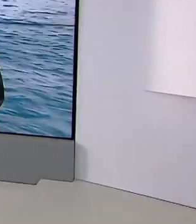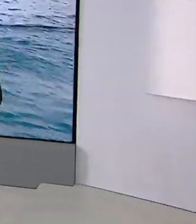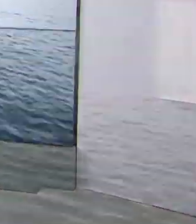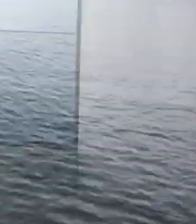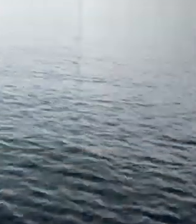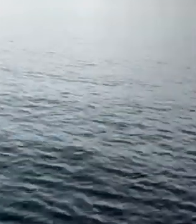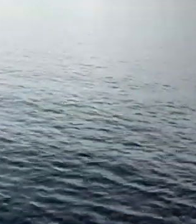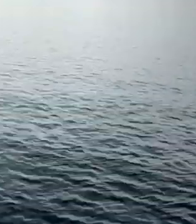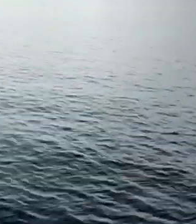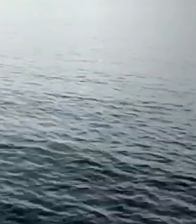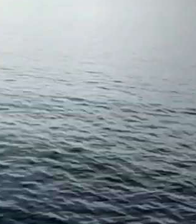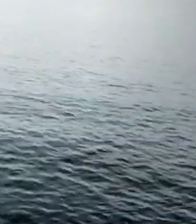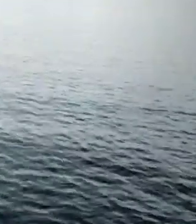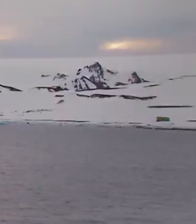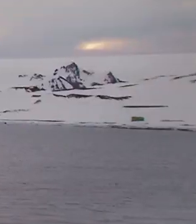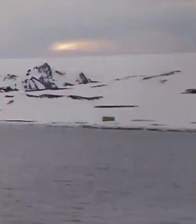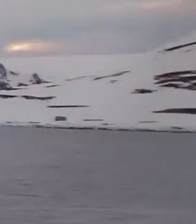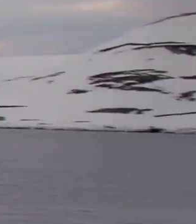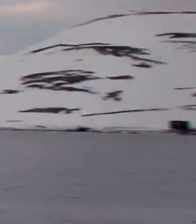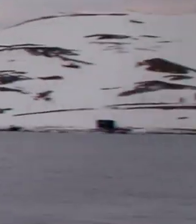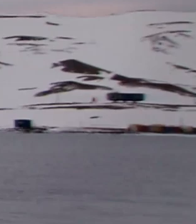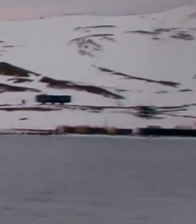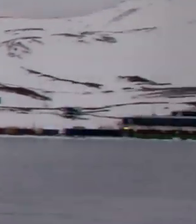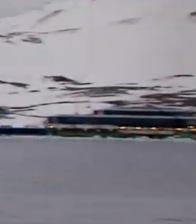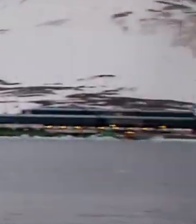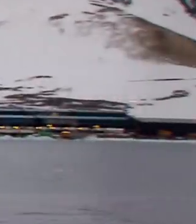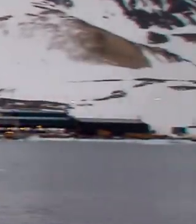Tchau, tchau!